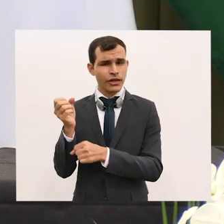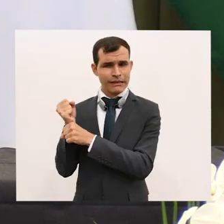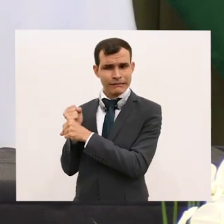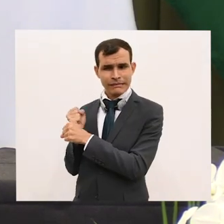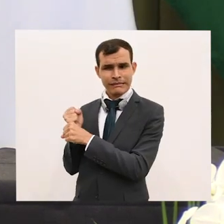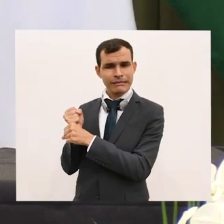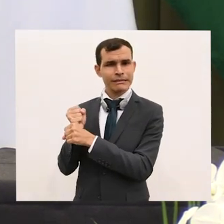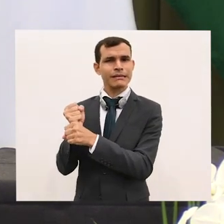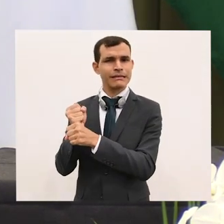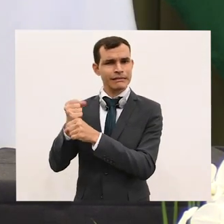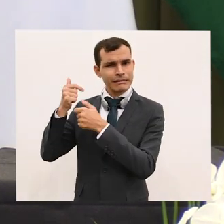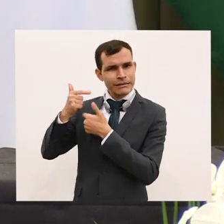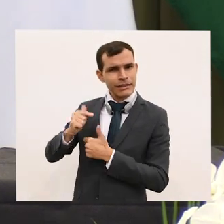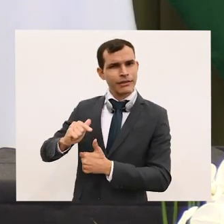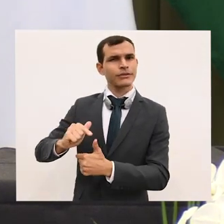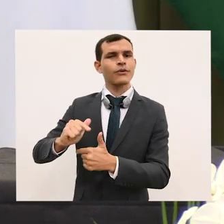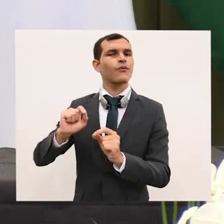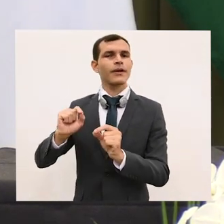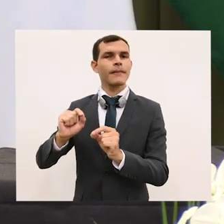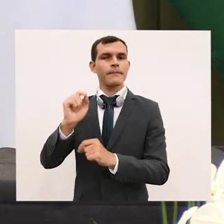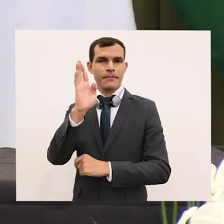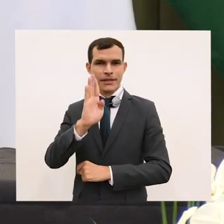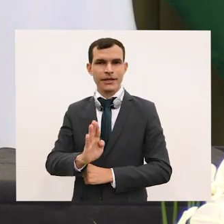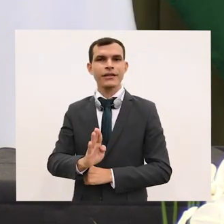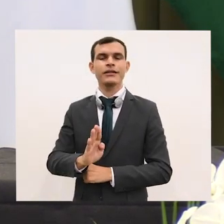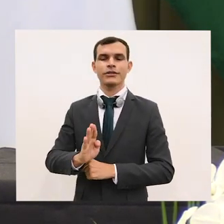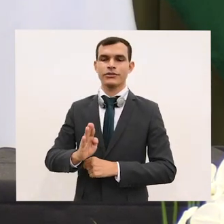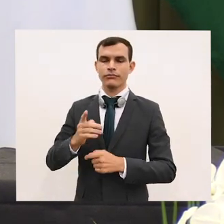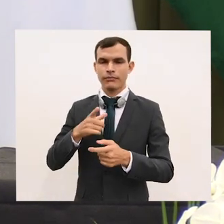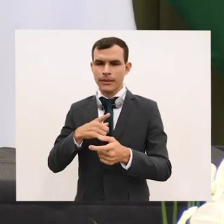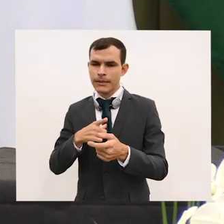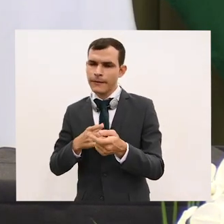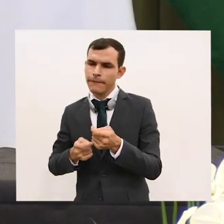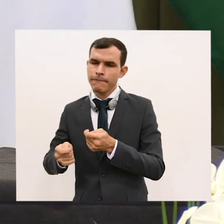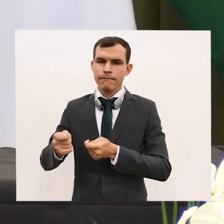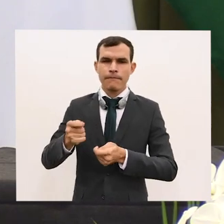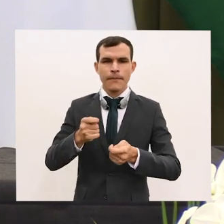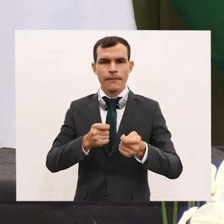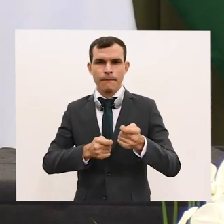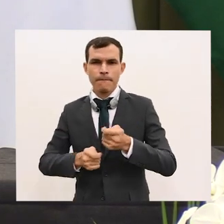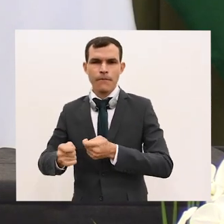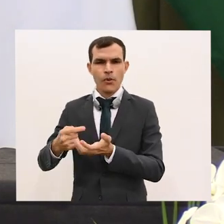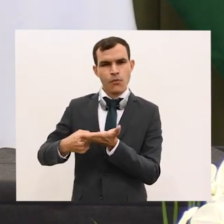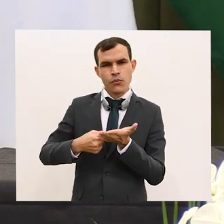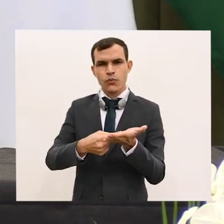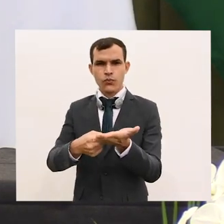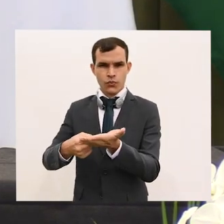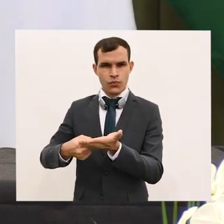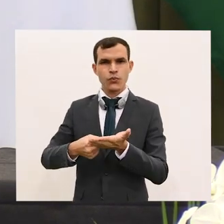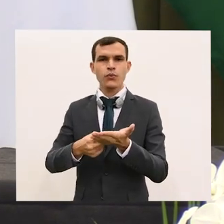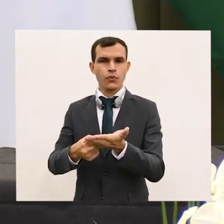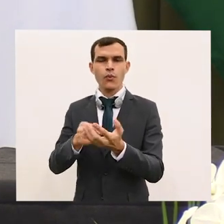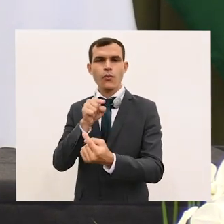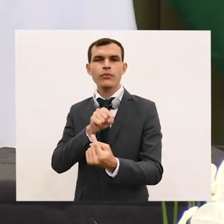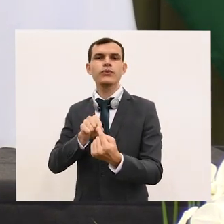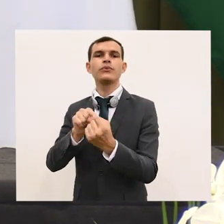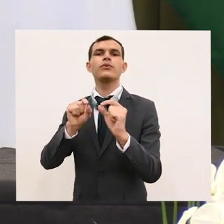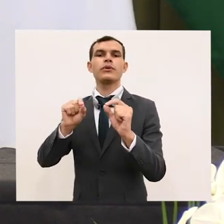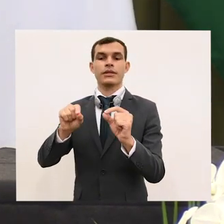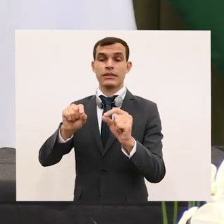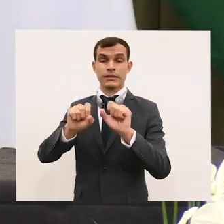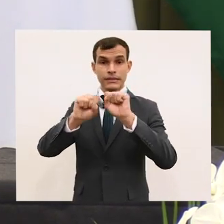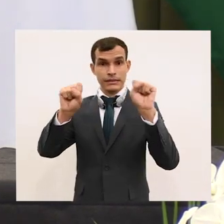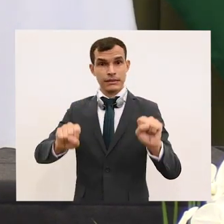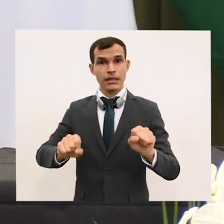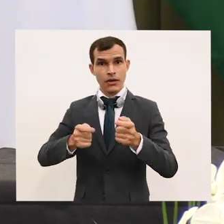participado de forma ativa nas negociações sobre a reforma da OMC, com vistas à conformação de um sistema multilateral de comércio, que seja justo